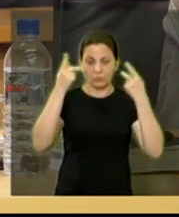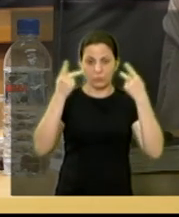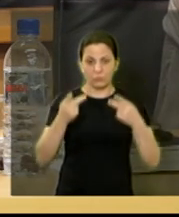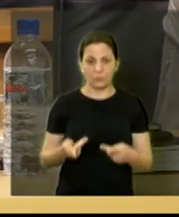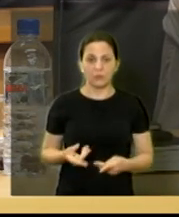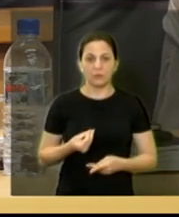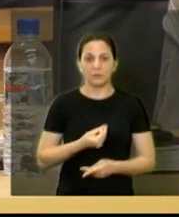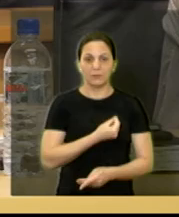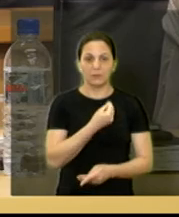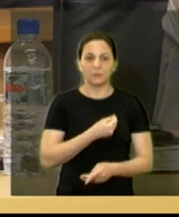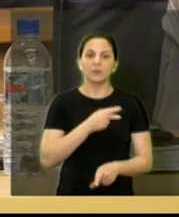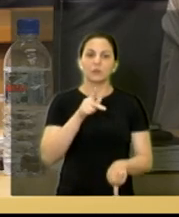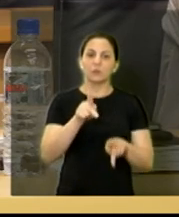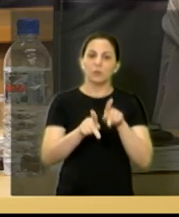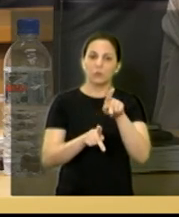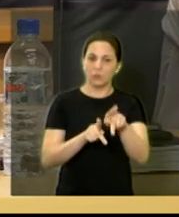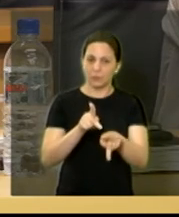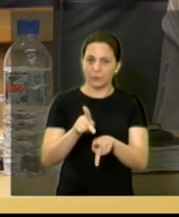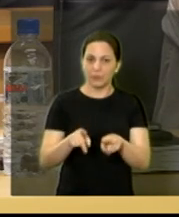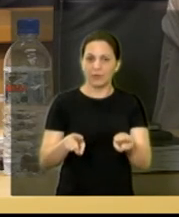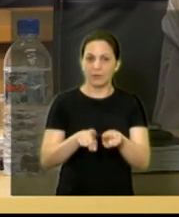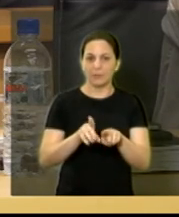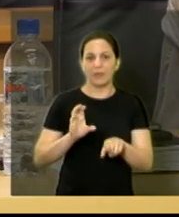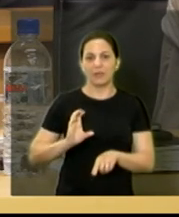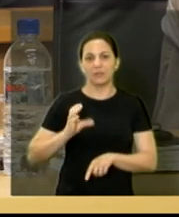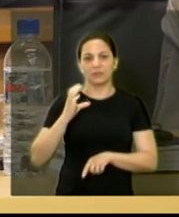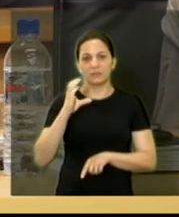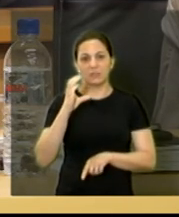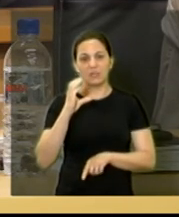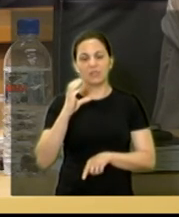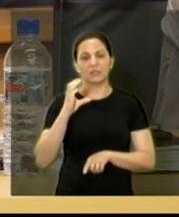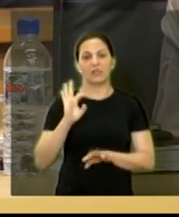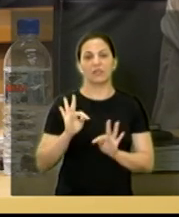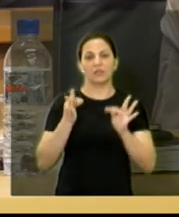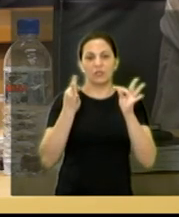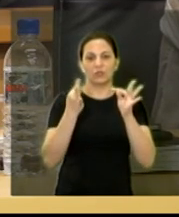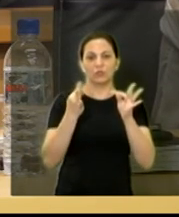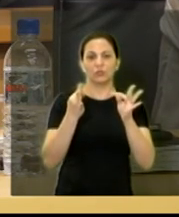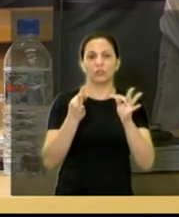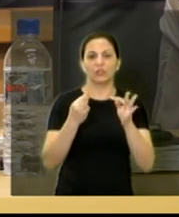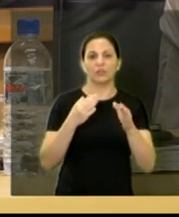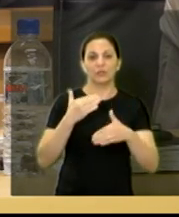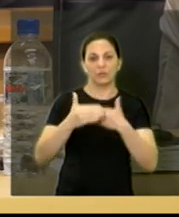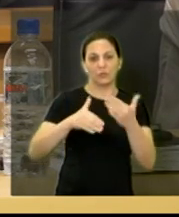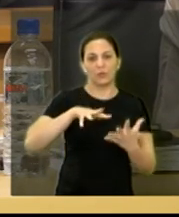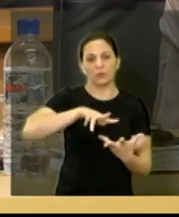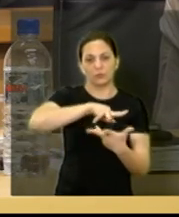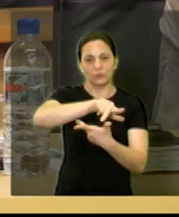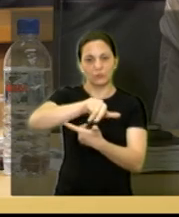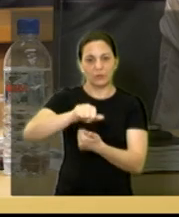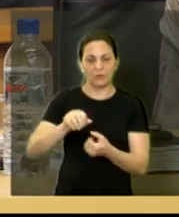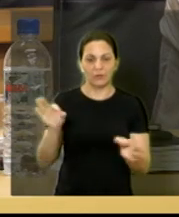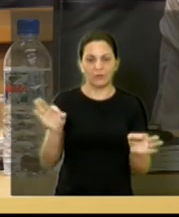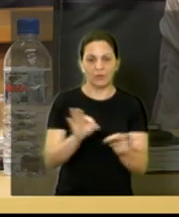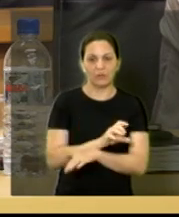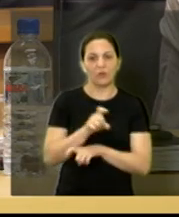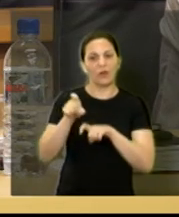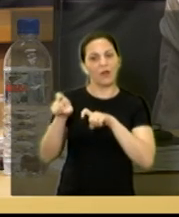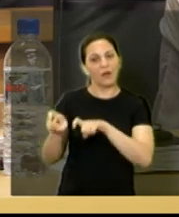Participação Popular depois a Ciência a Tecnologia Turismo Desenvolvimento Sustentável e finalizando com Agricultura